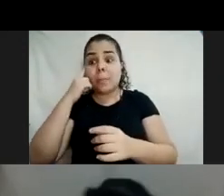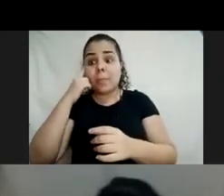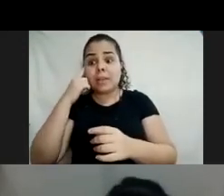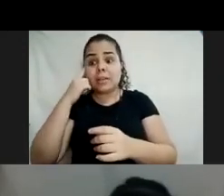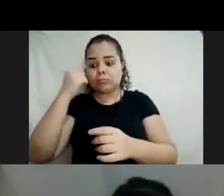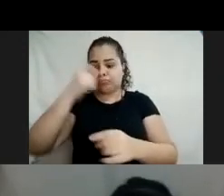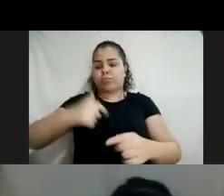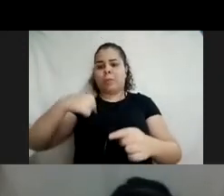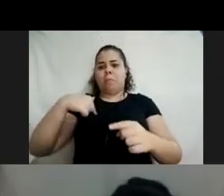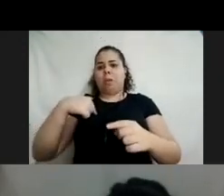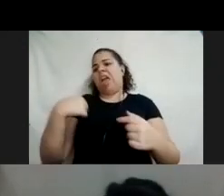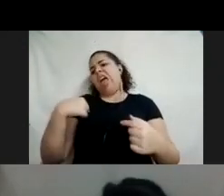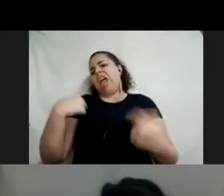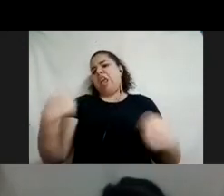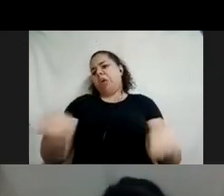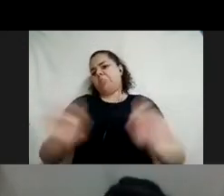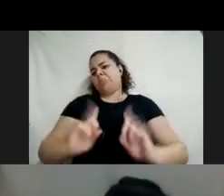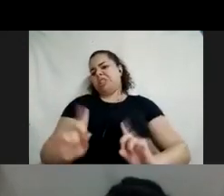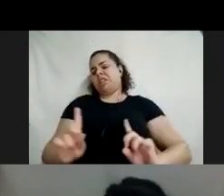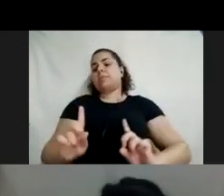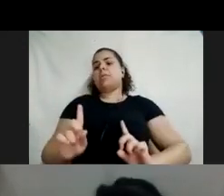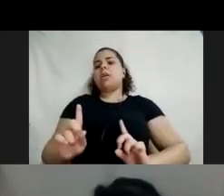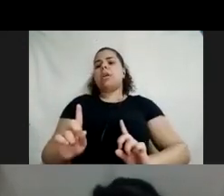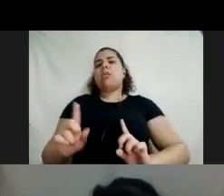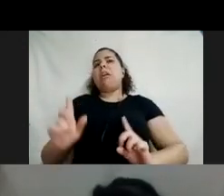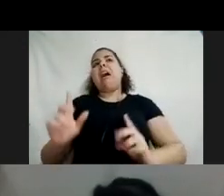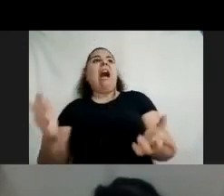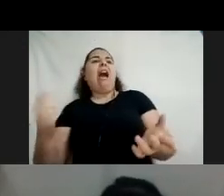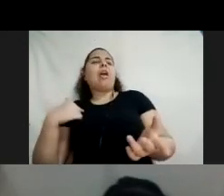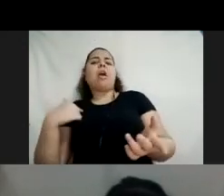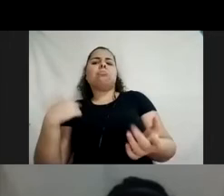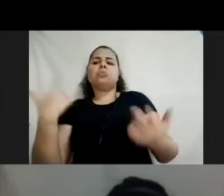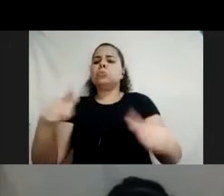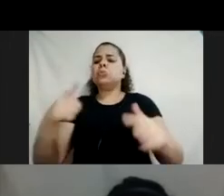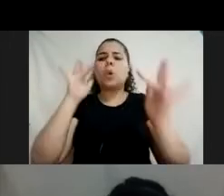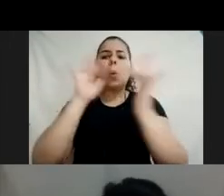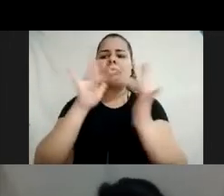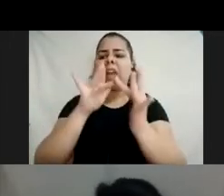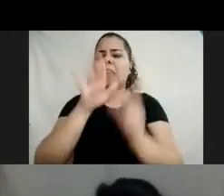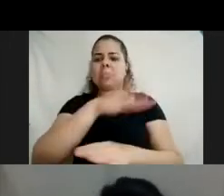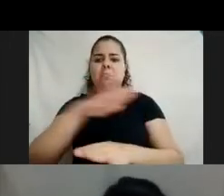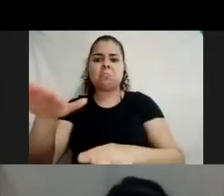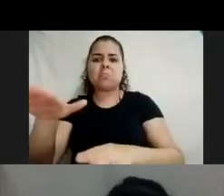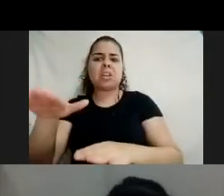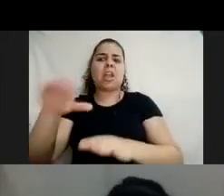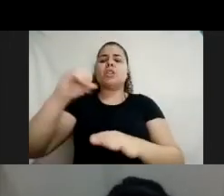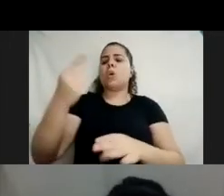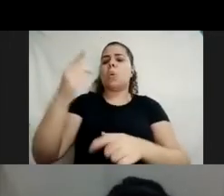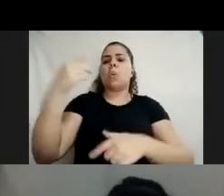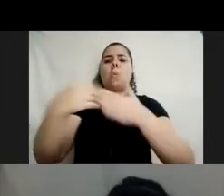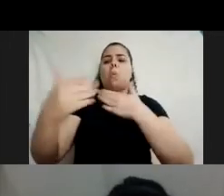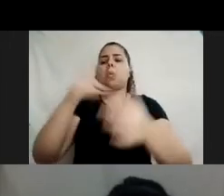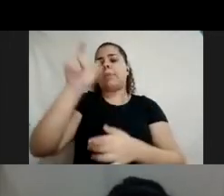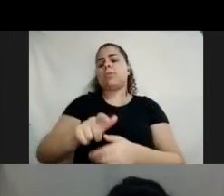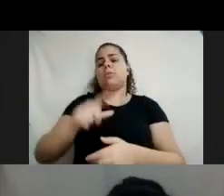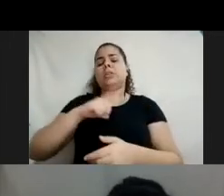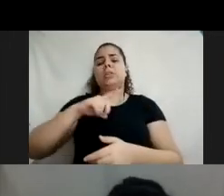alguém, fala, ah, eu não tenho contato com pessoas com deficiência, eu não tenho filhos com deficiência, mas um dia você vai ficar velho, a